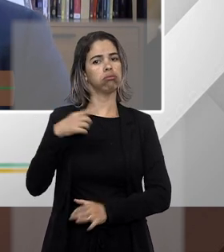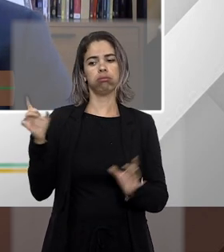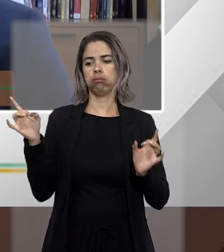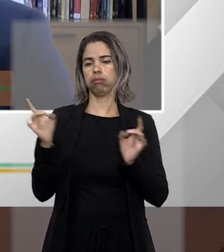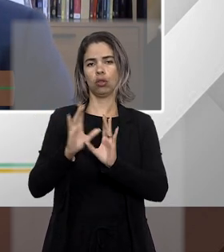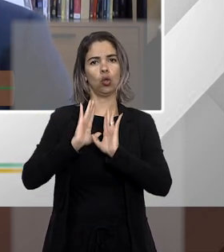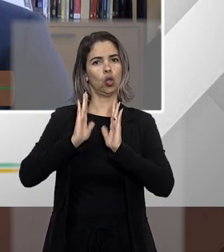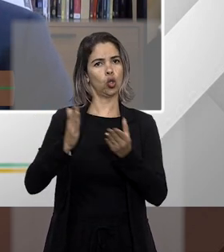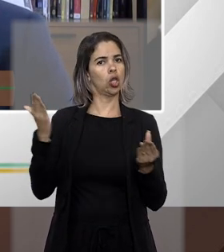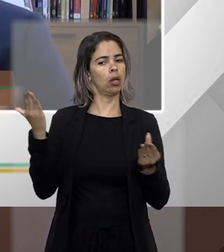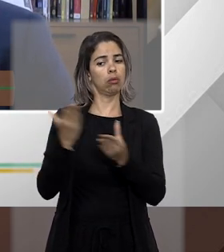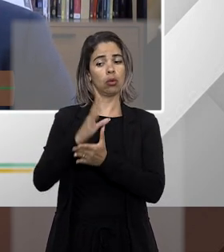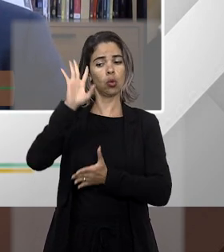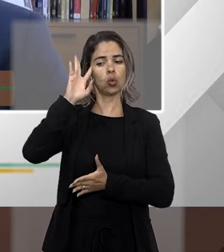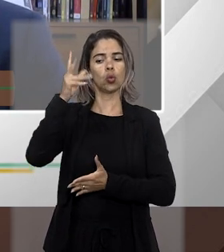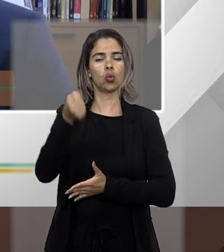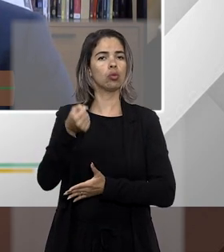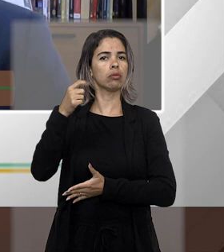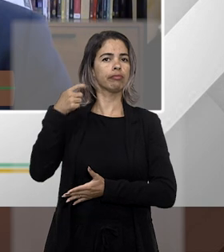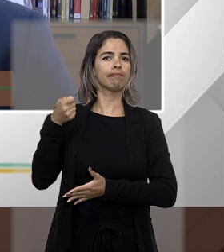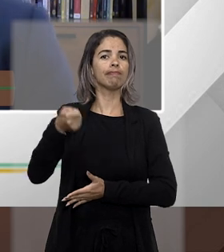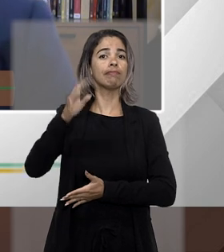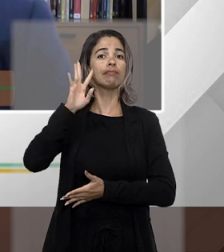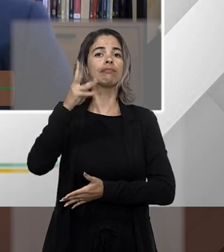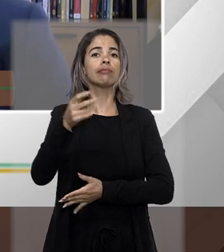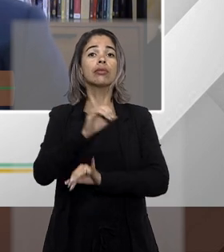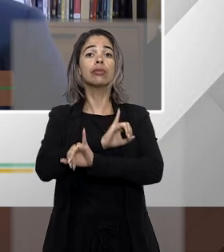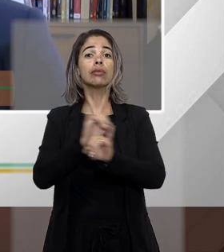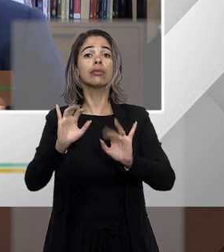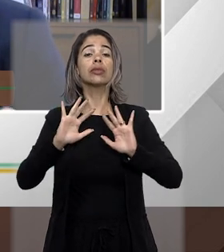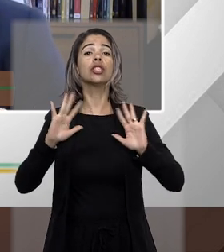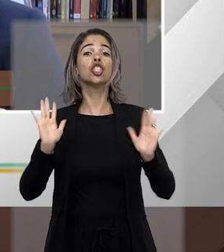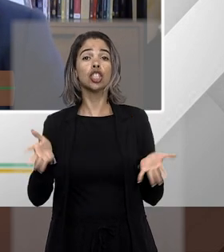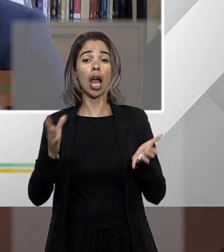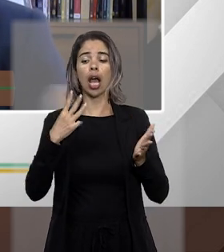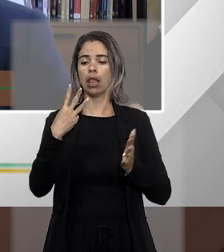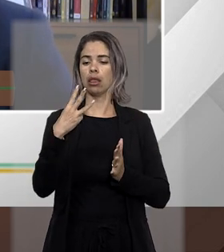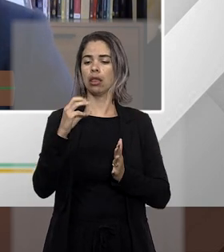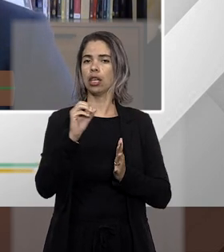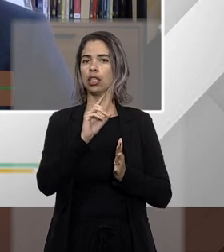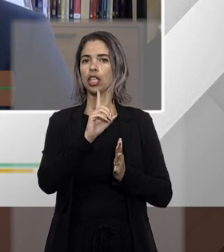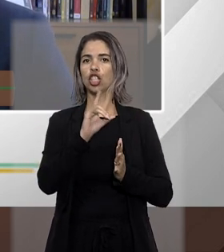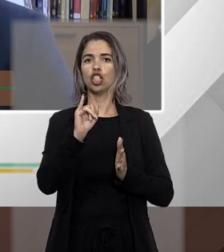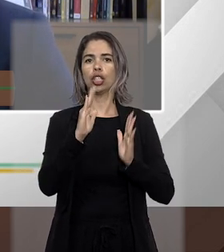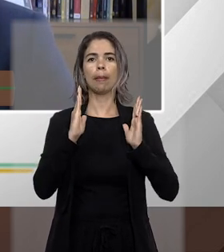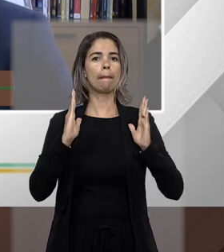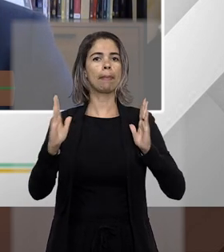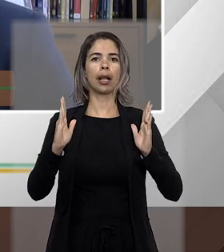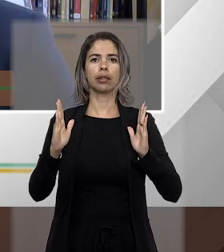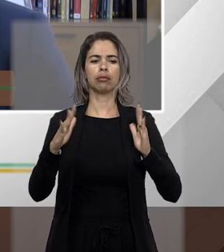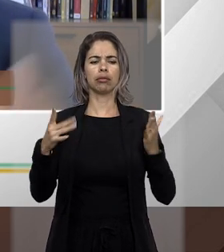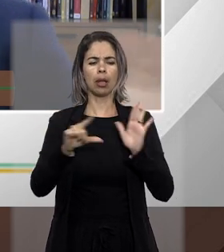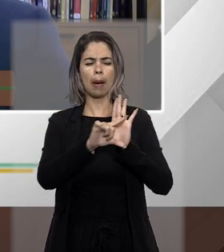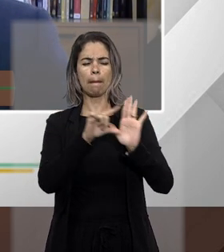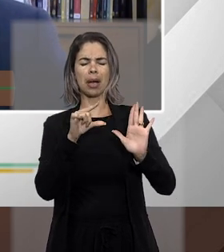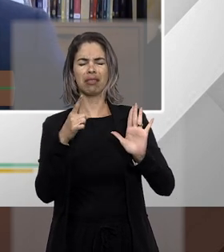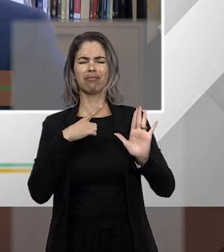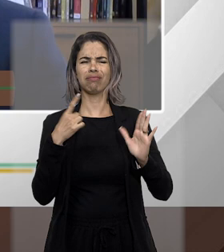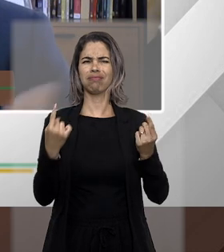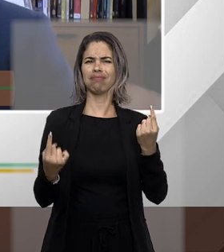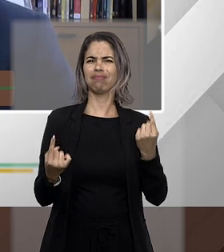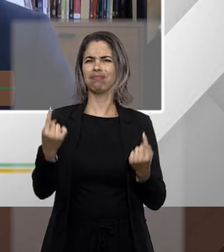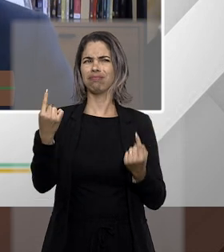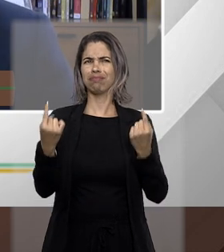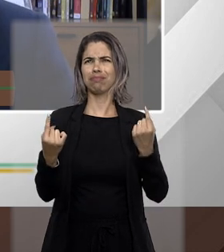qual deverá necessariamente proferir a decisão em 30 dias então o parágrafo único dá a entender que essa manifestação ela é uma faculdade